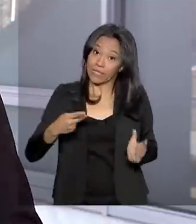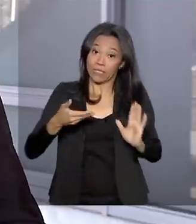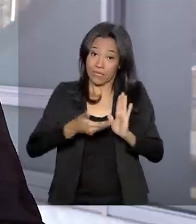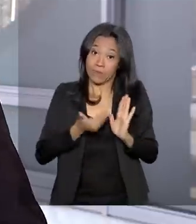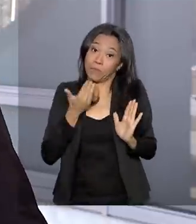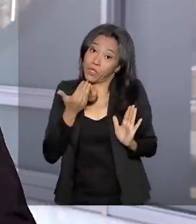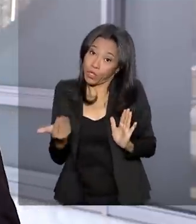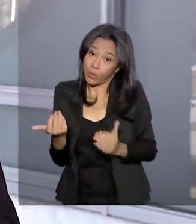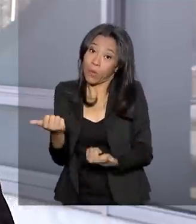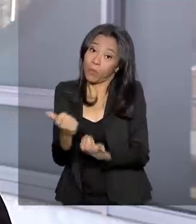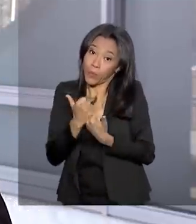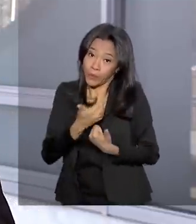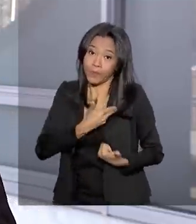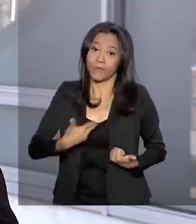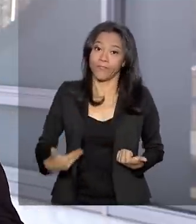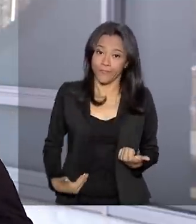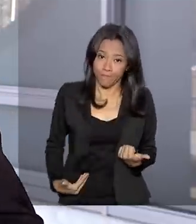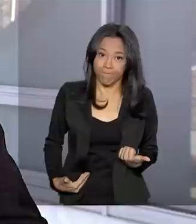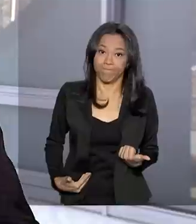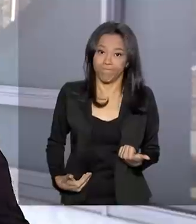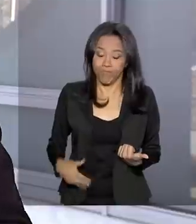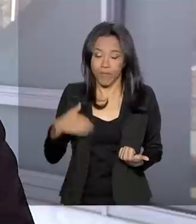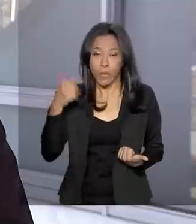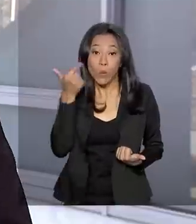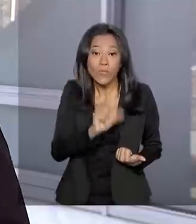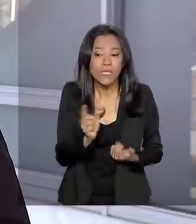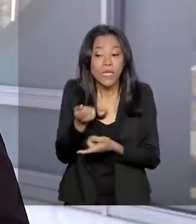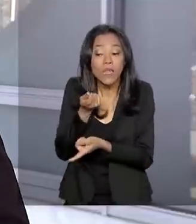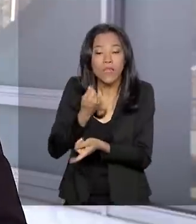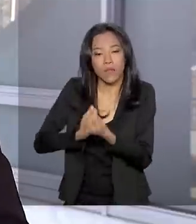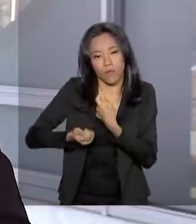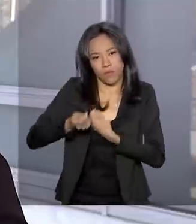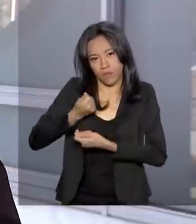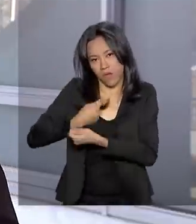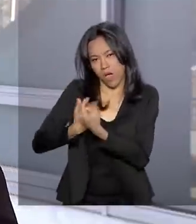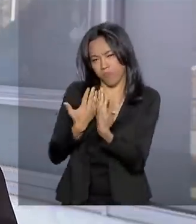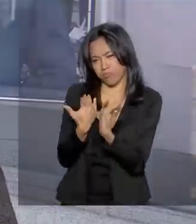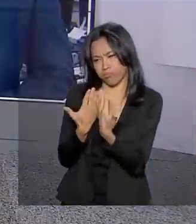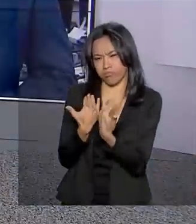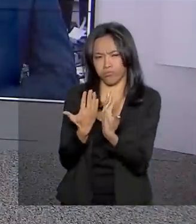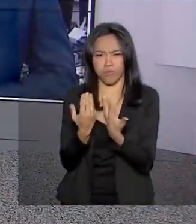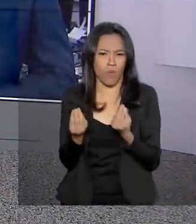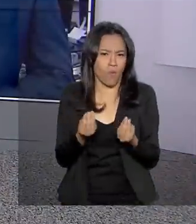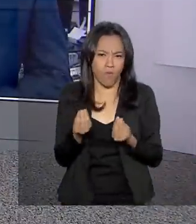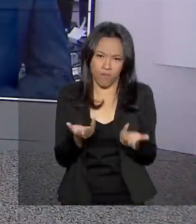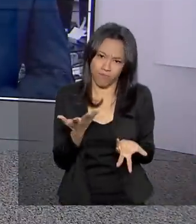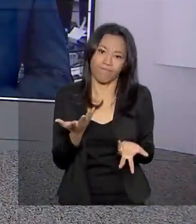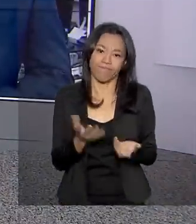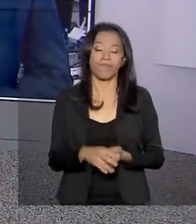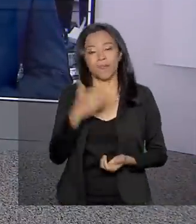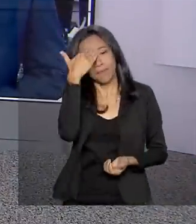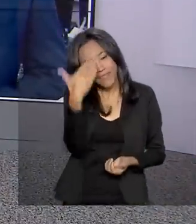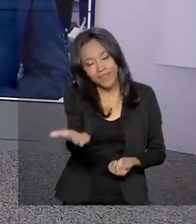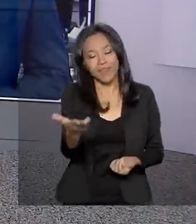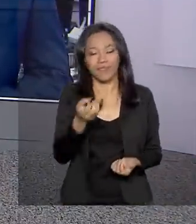conseguir negociar com essas categorias. Carla, é com você. Obrigada pela sua participação, bom trabalho aí para você.